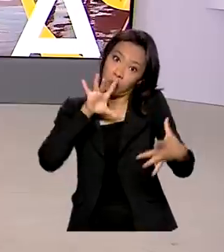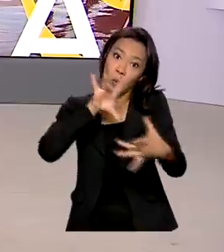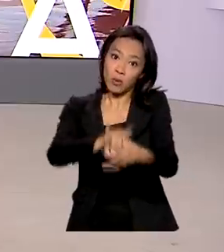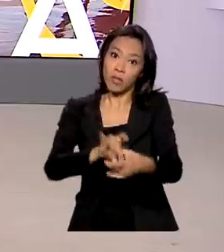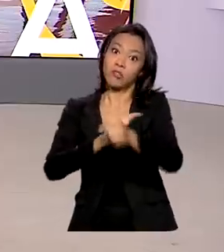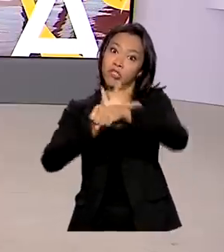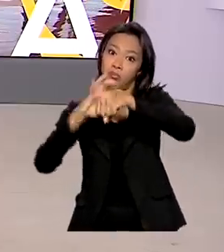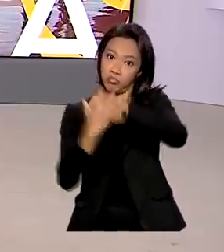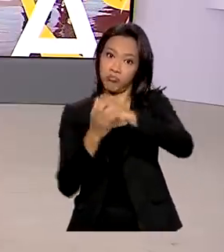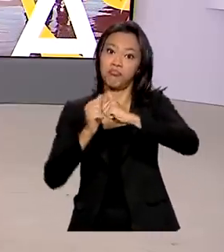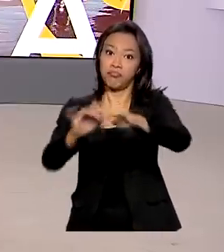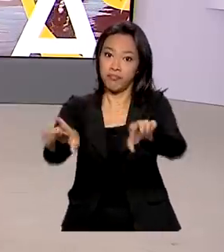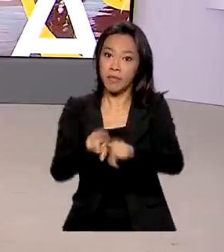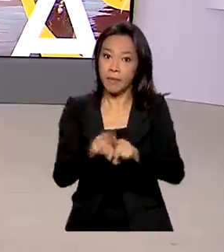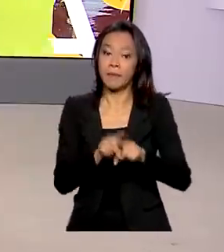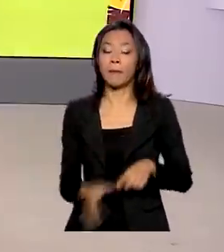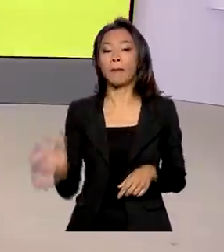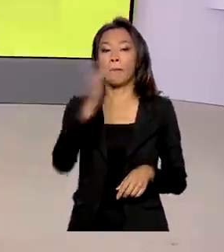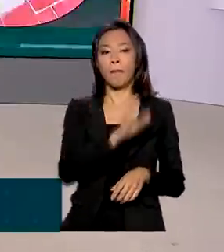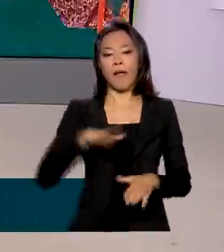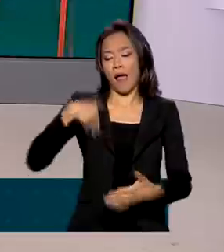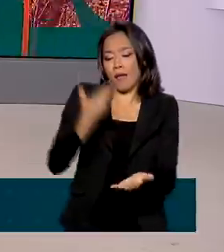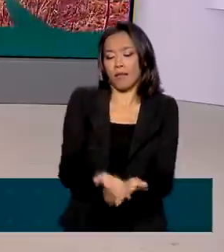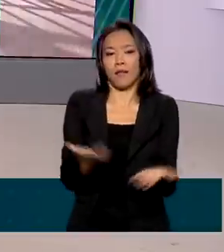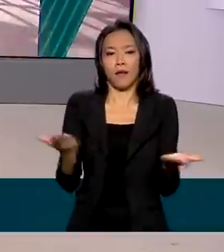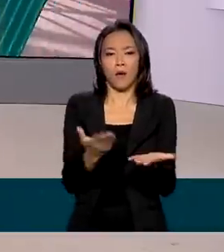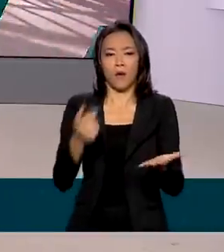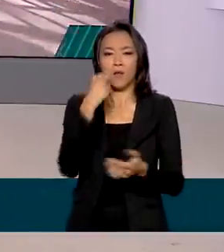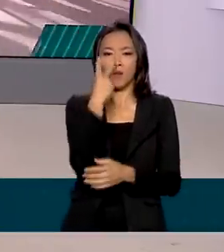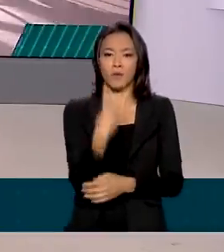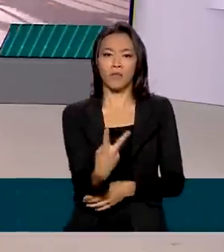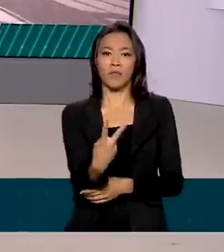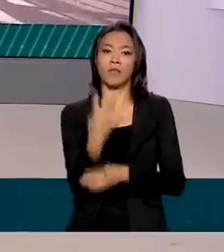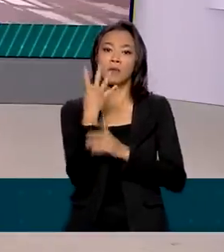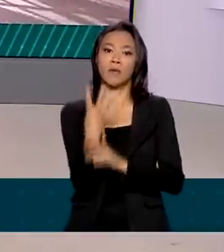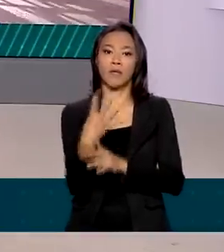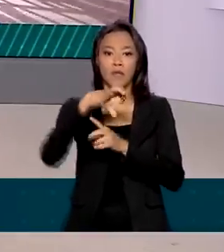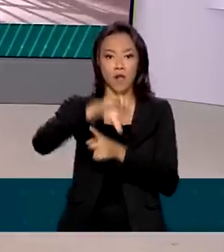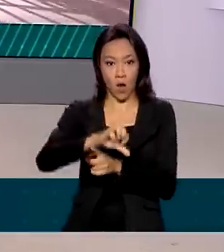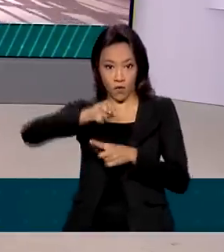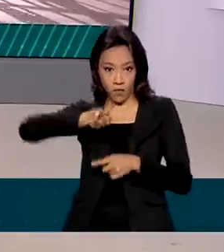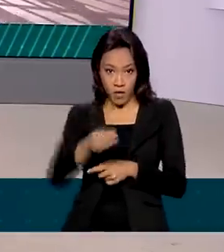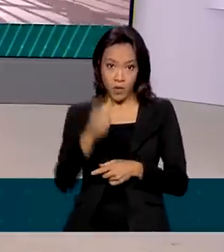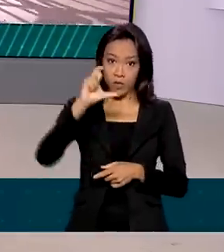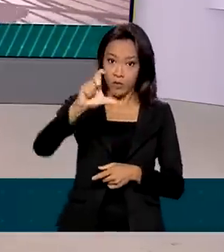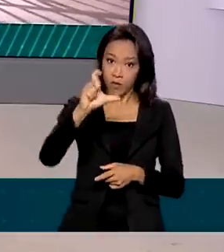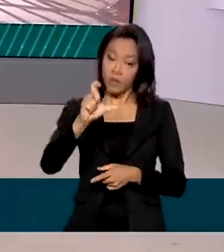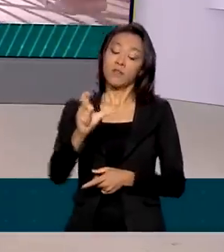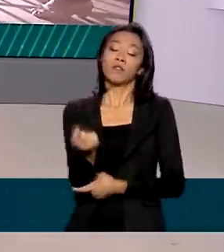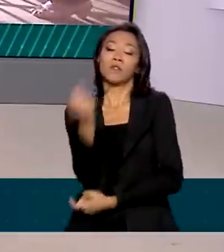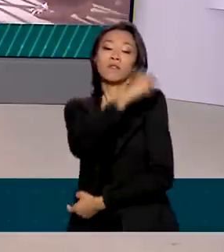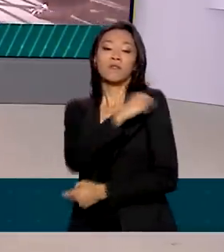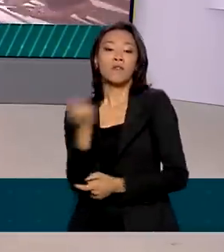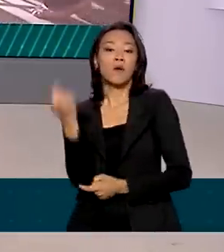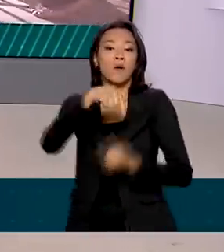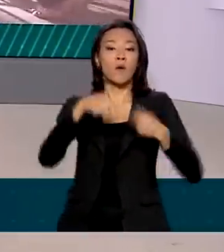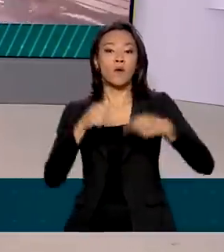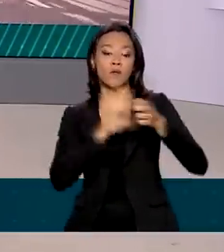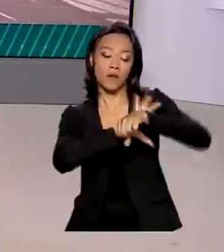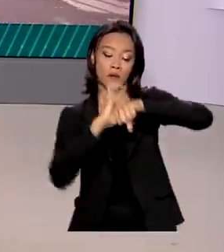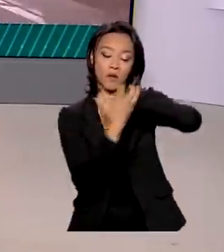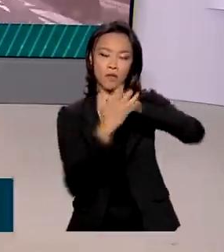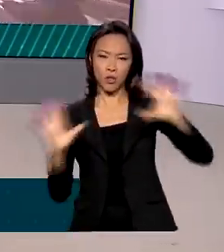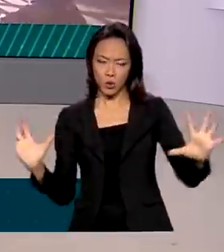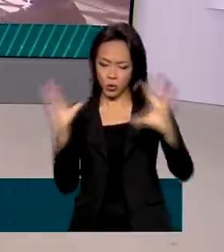E até agora, foram aplicadas mais de 249 milhões de doses de vacinas contra a Covid-19. Desse